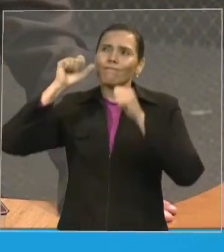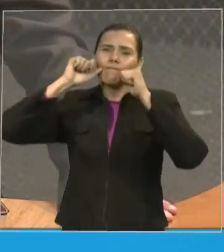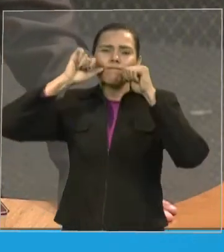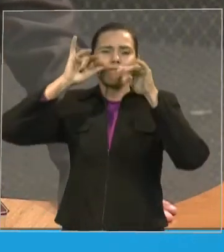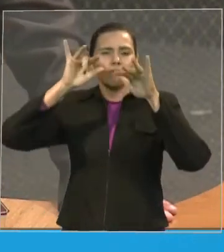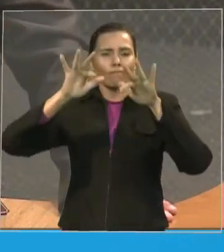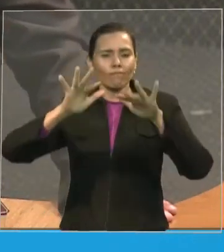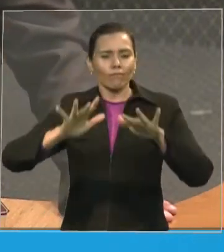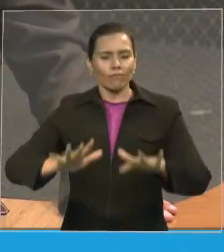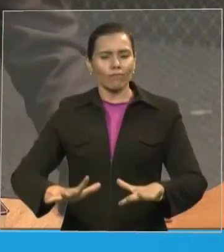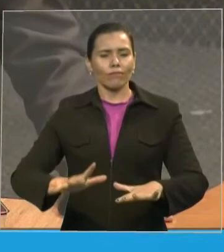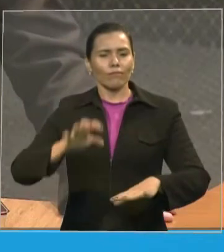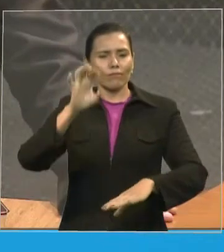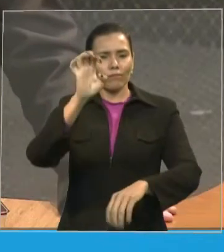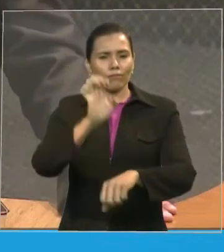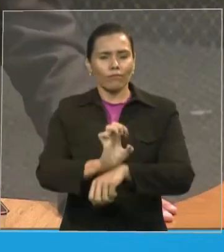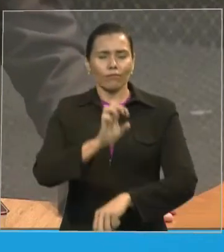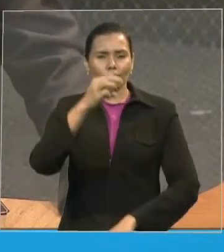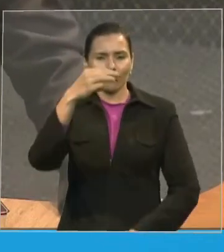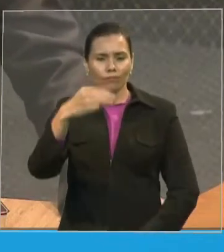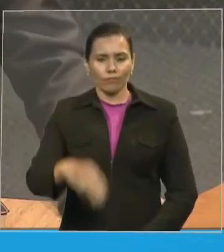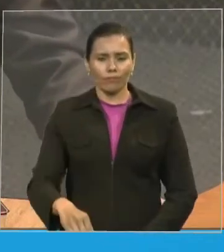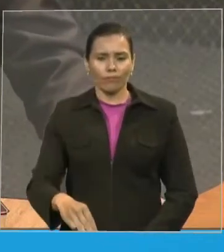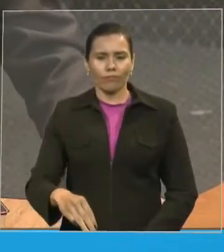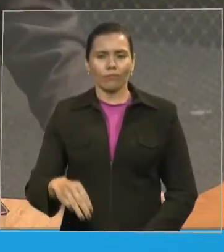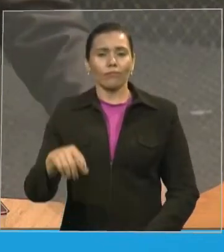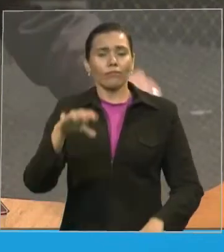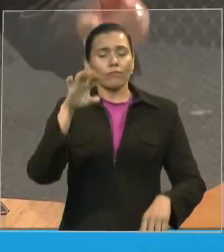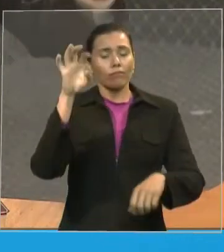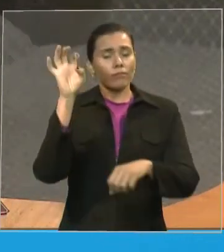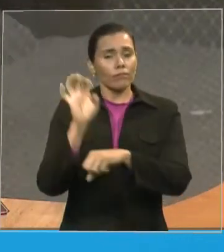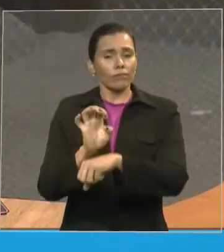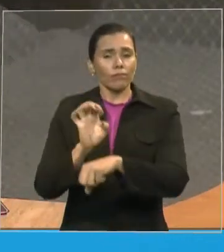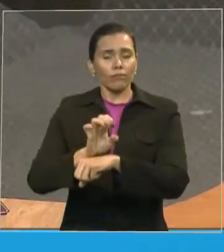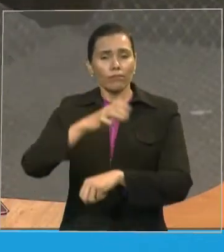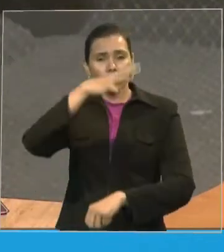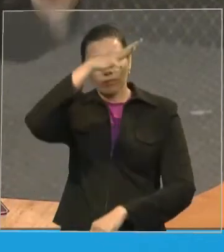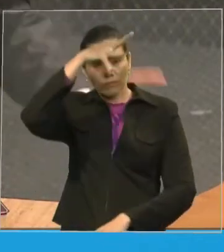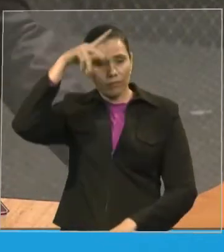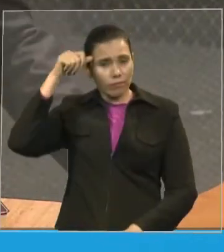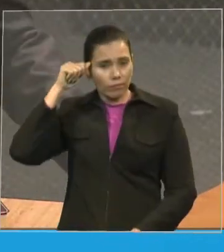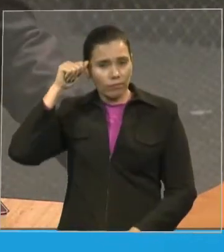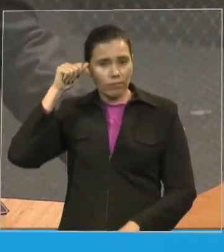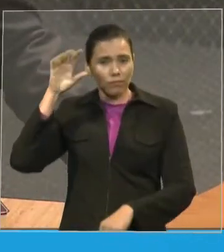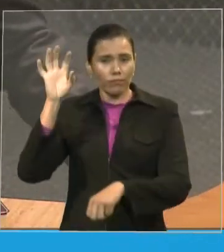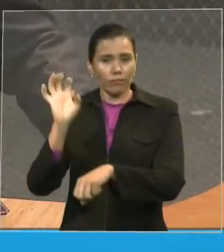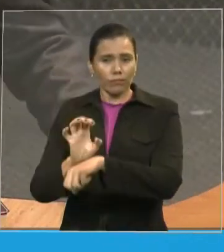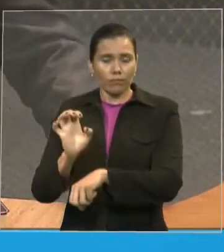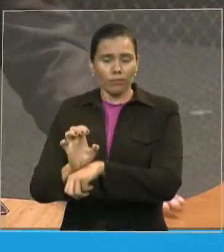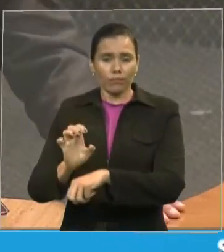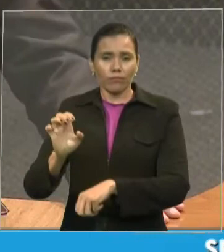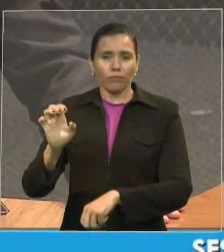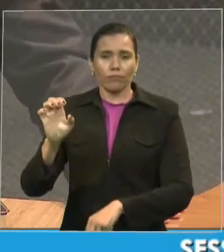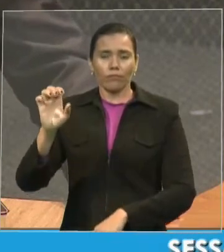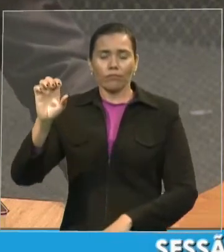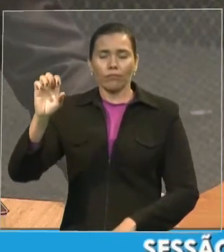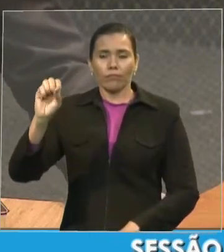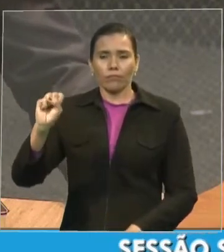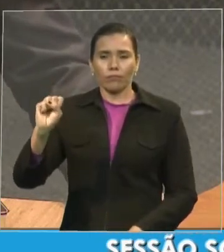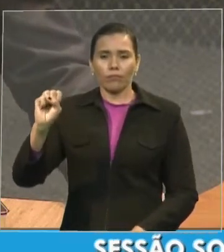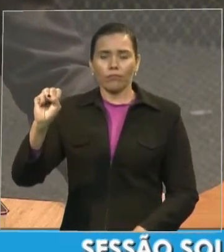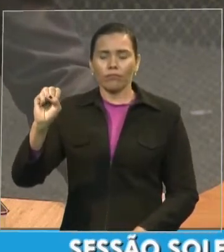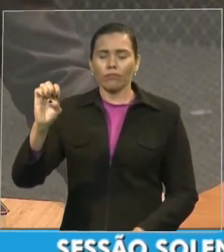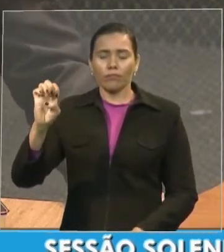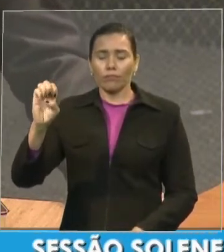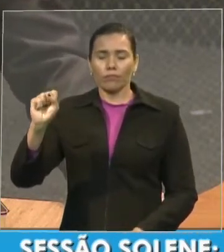em favor do estado do Amazonas em favor do estado do Espírito Santo em favor